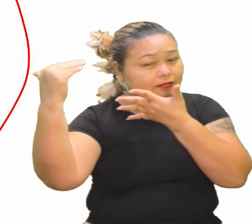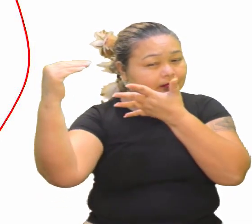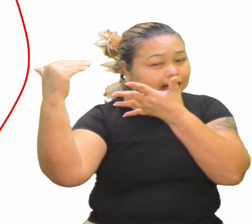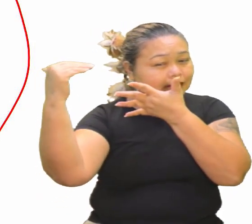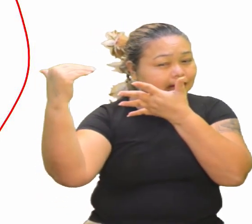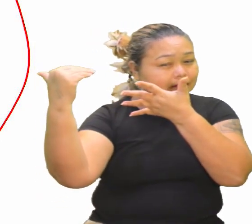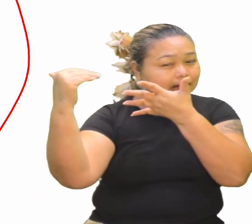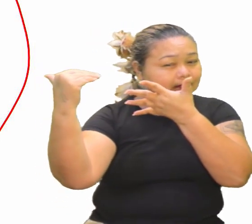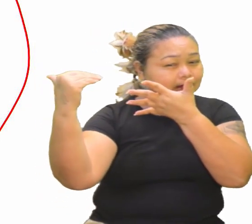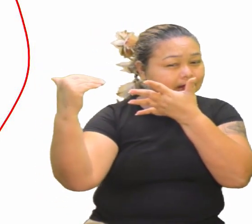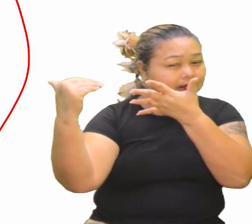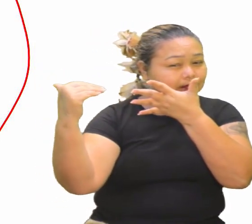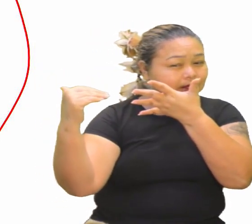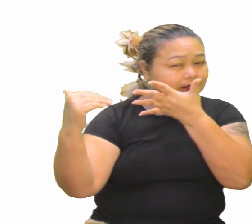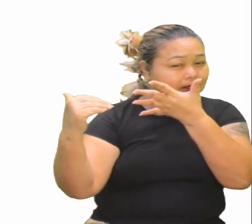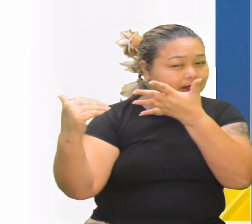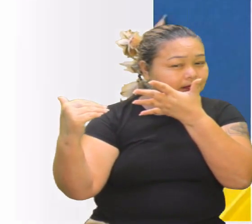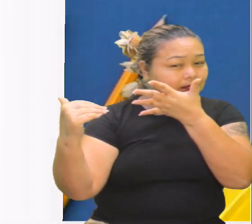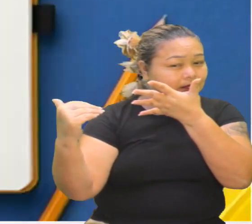dados, né?